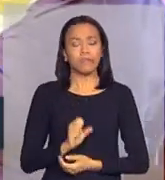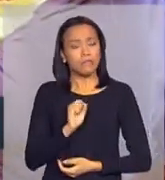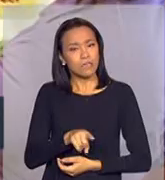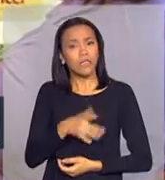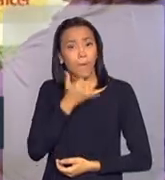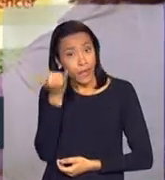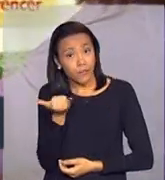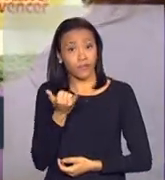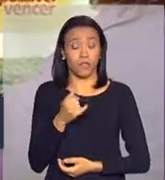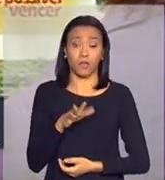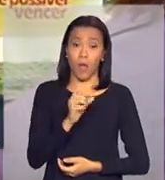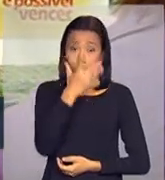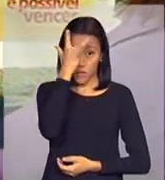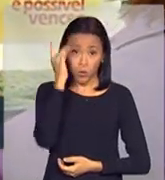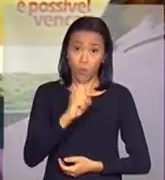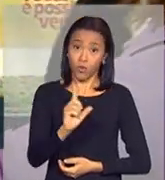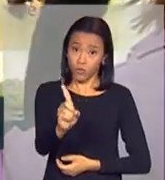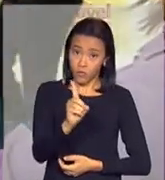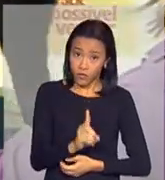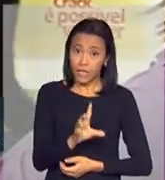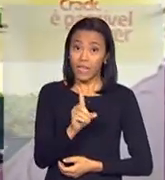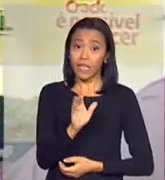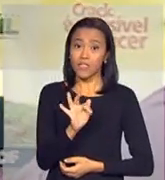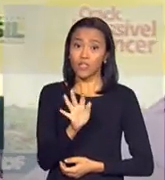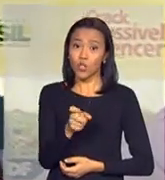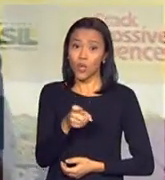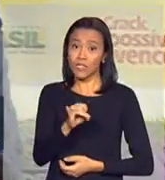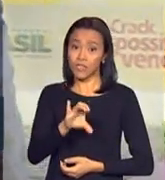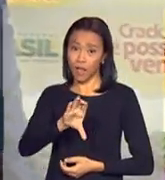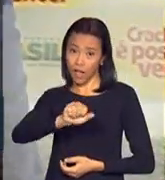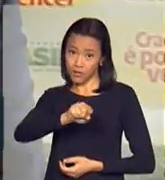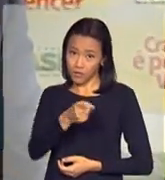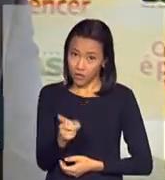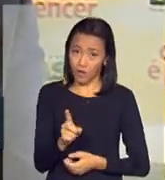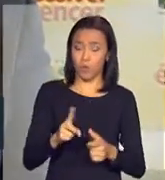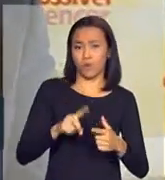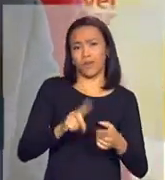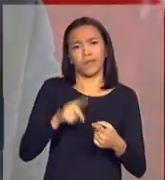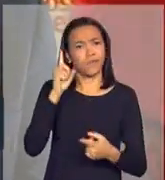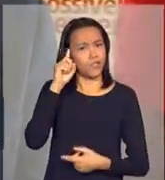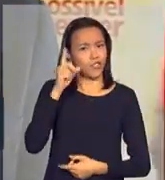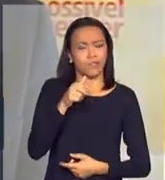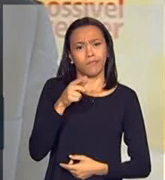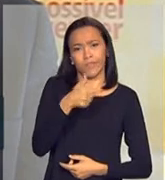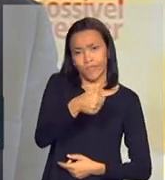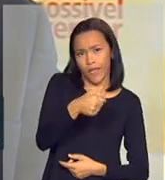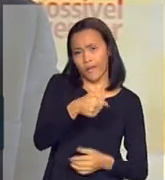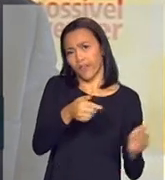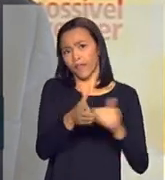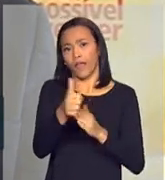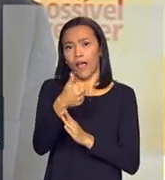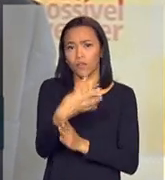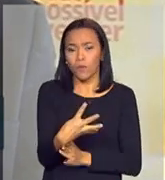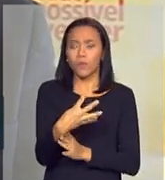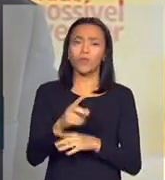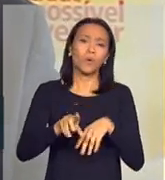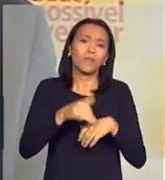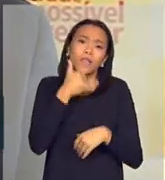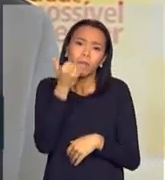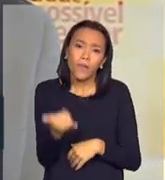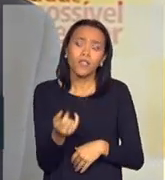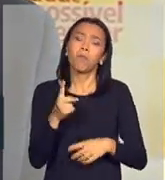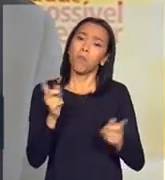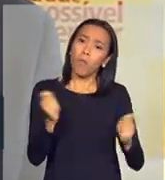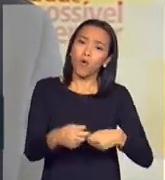indicação, a pessoa pode fazer a desintoxicação aqui, entre os 7 e 14 dias, ou também ela pode, dependendo da indicação,